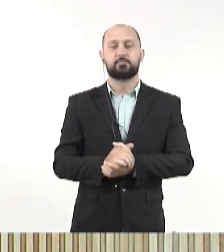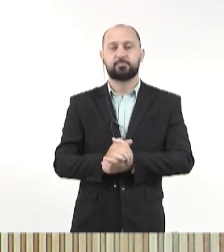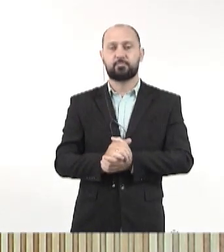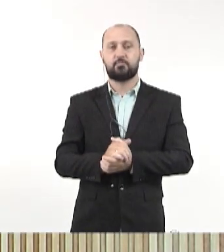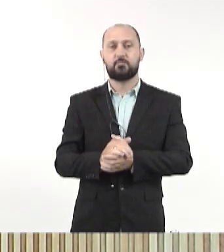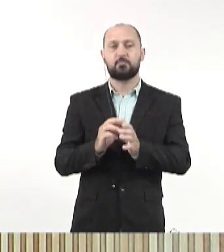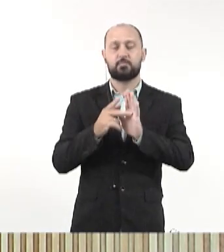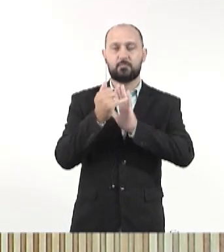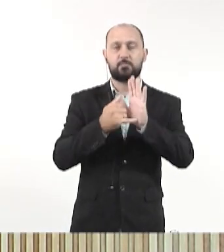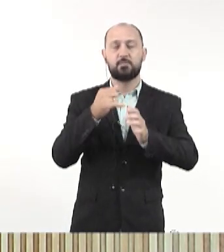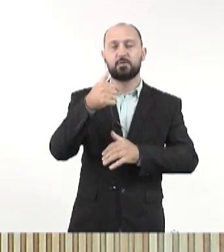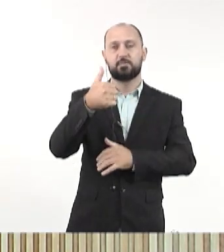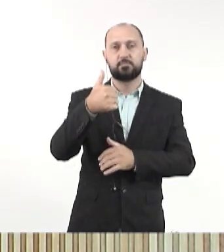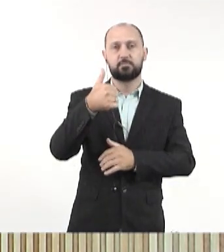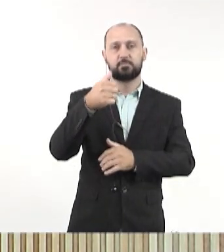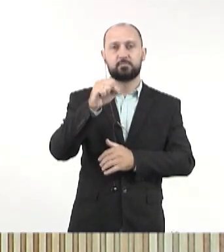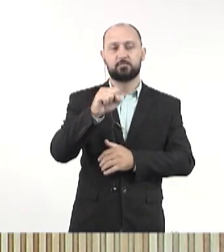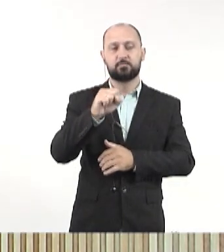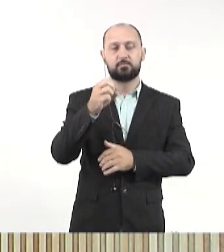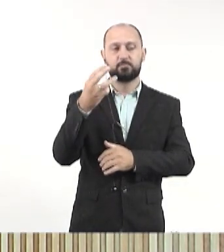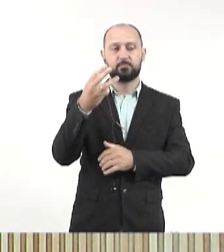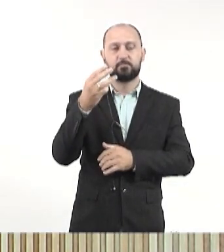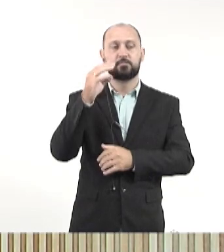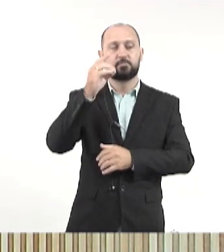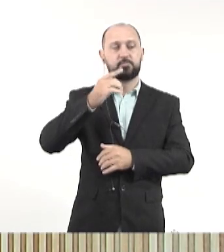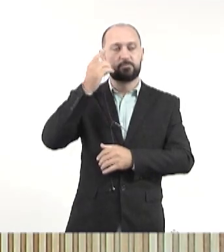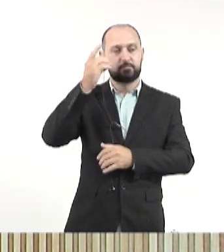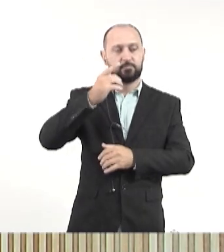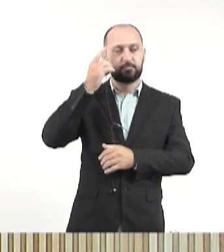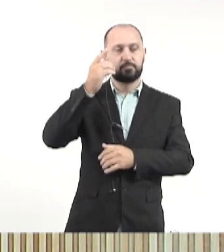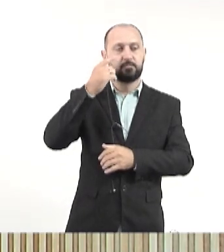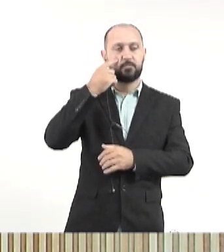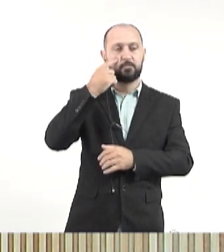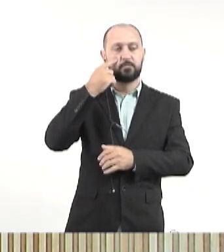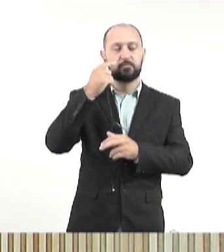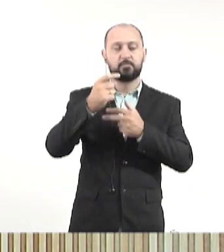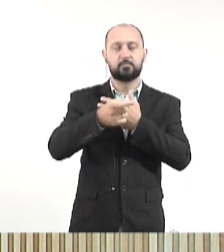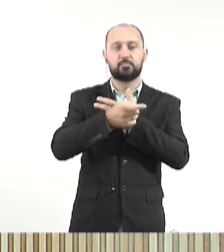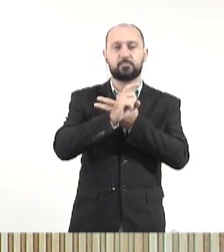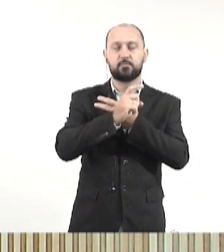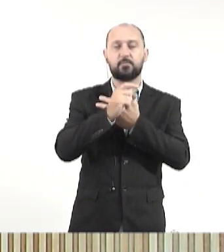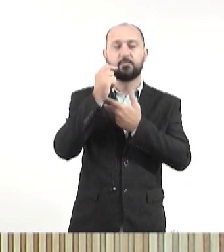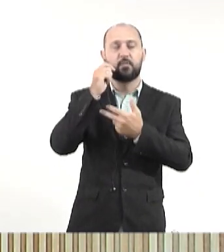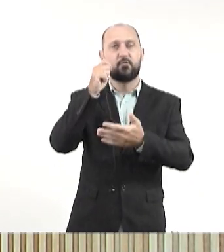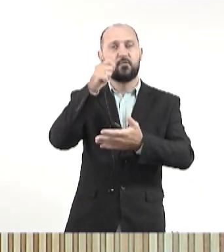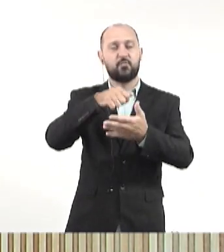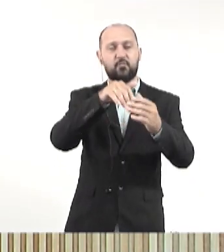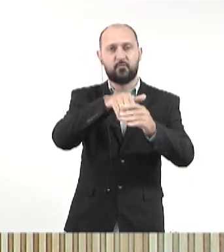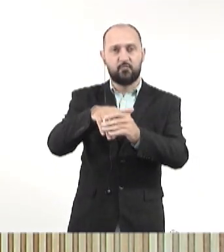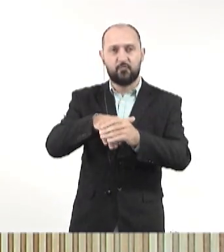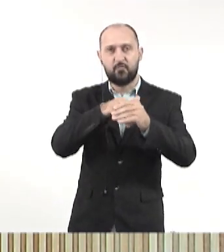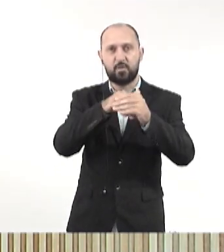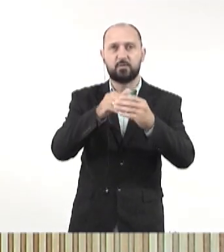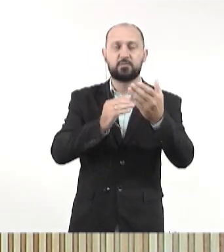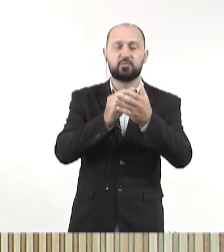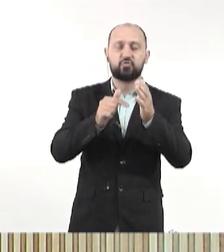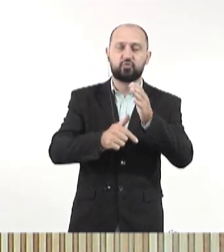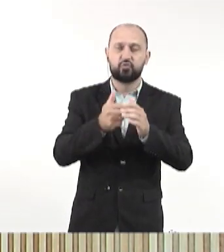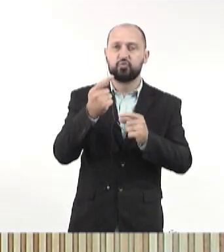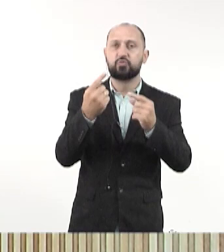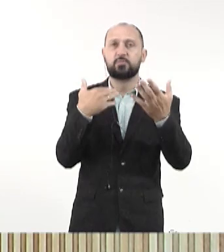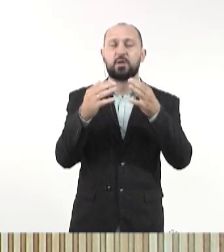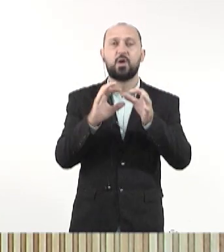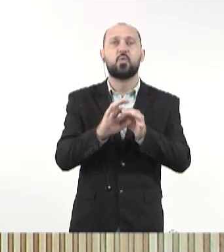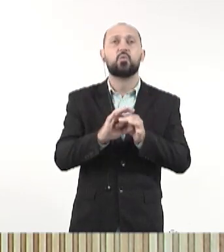projeto de lei de número 183, o autor é o Poder Executivo, matéria discutida, votada e aprovada em sua segunda